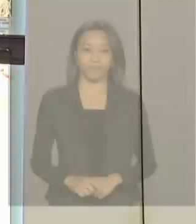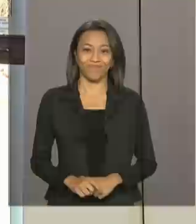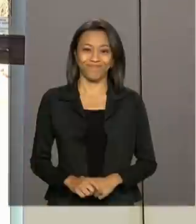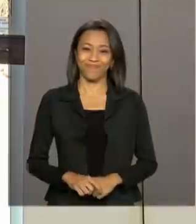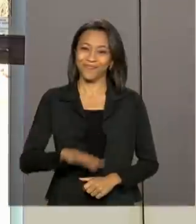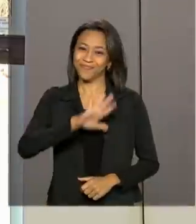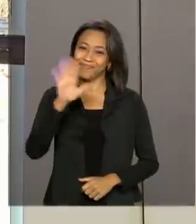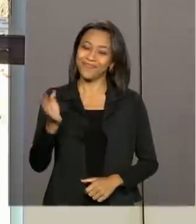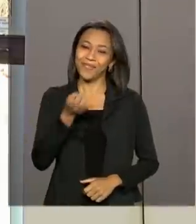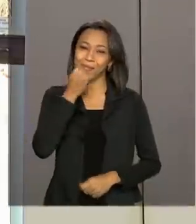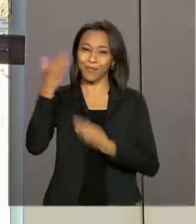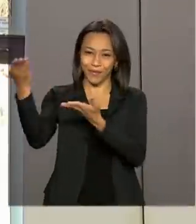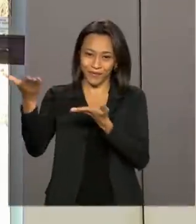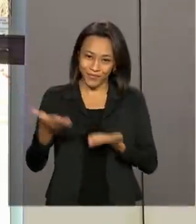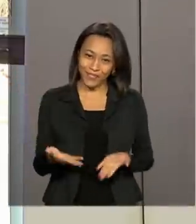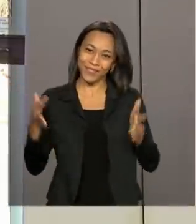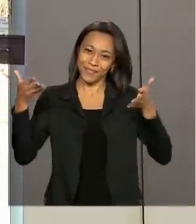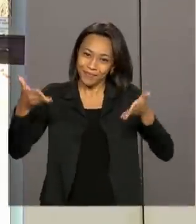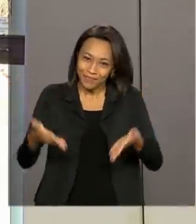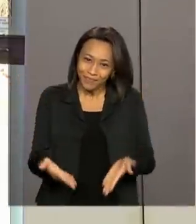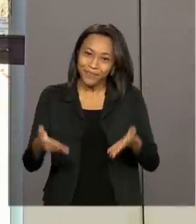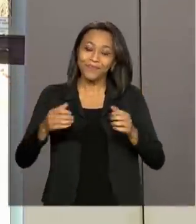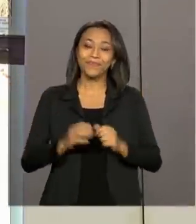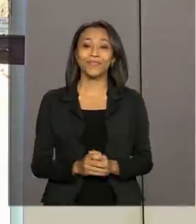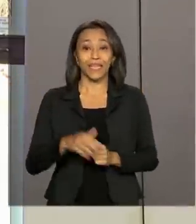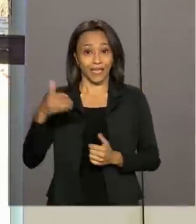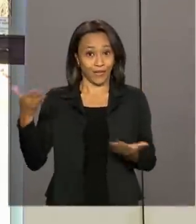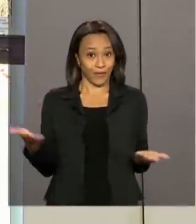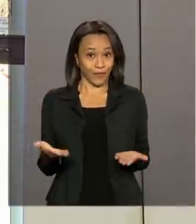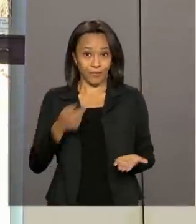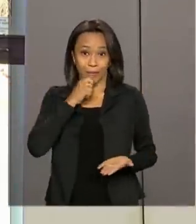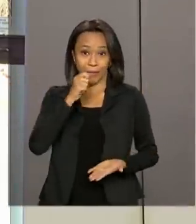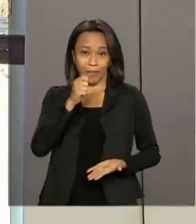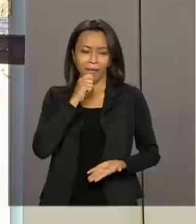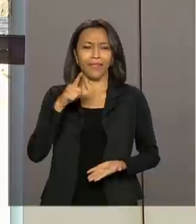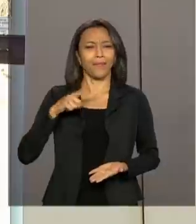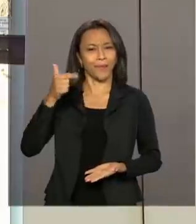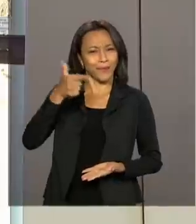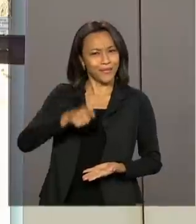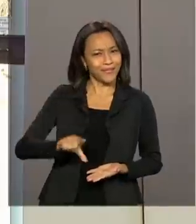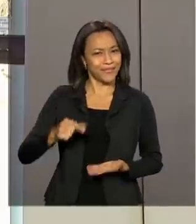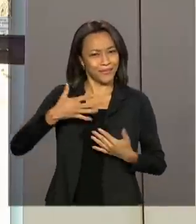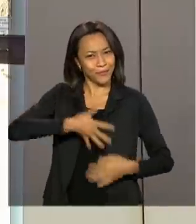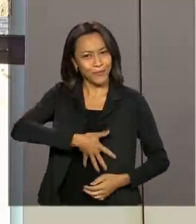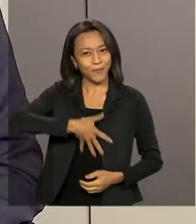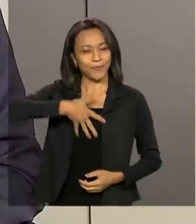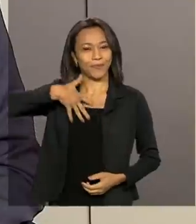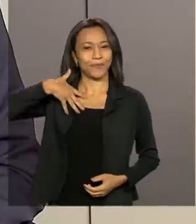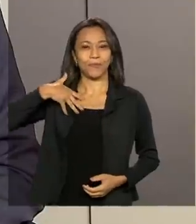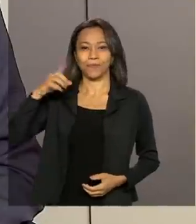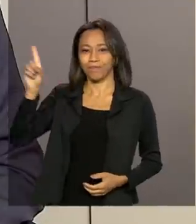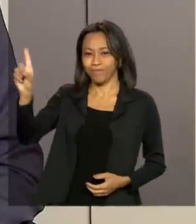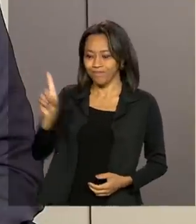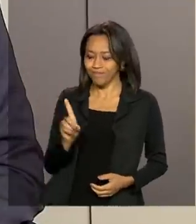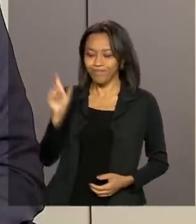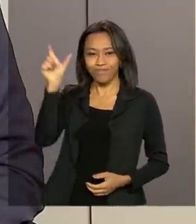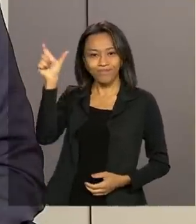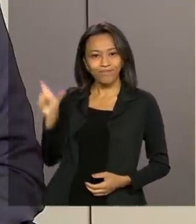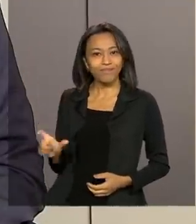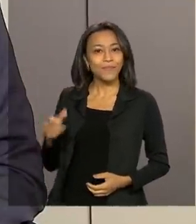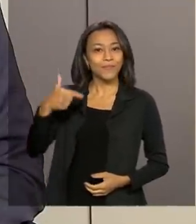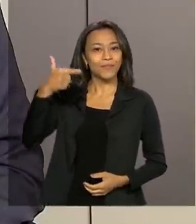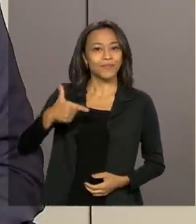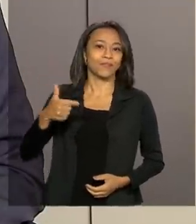Olá, seja bem-vindo ao Brasil em Pauta e aqui no nosso programa nós temos mais uma vez a honra de receber o vice-presidente da